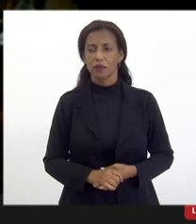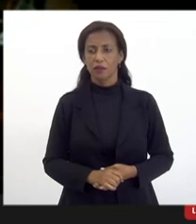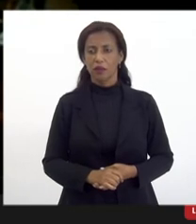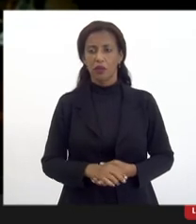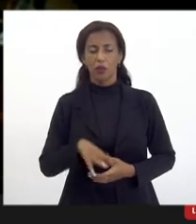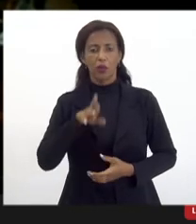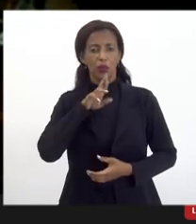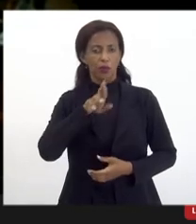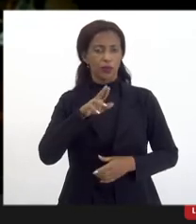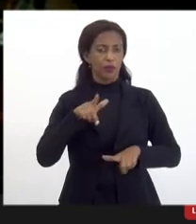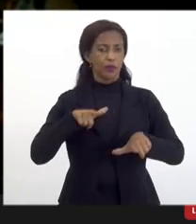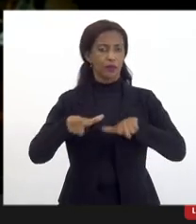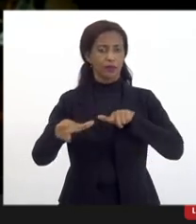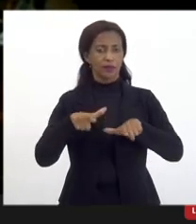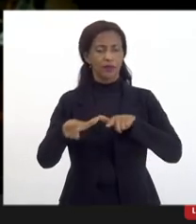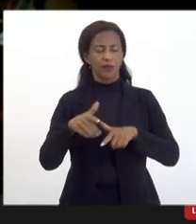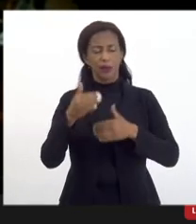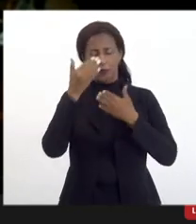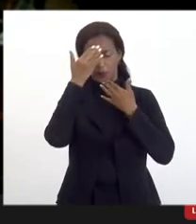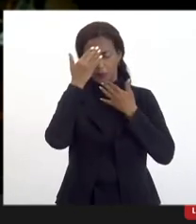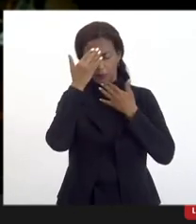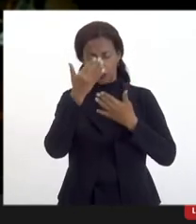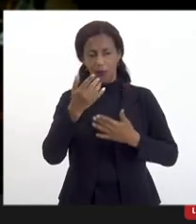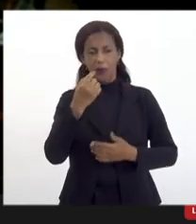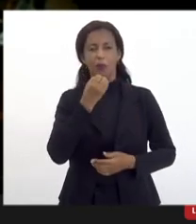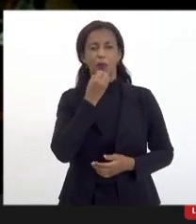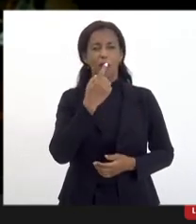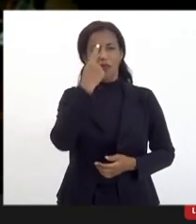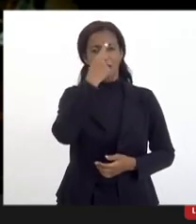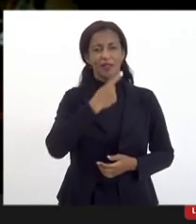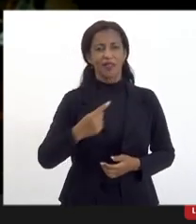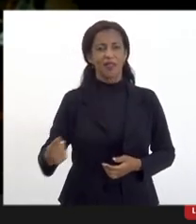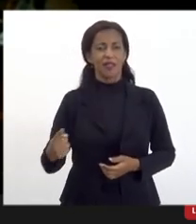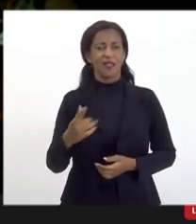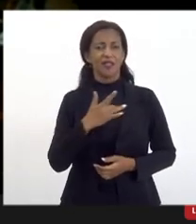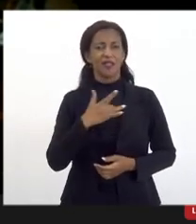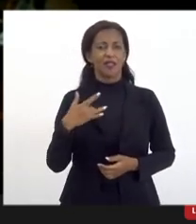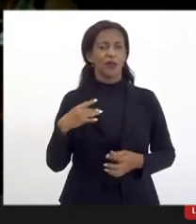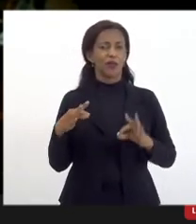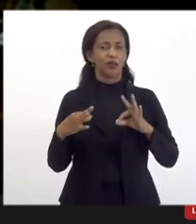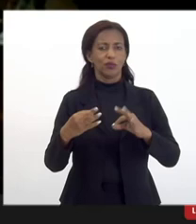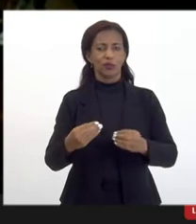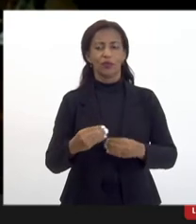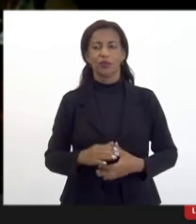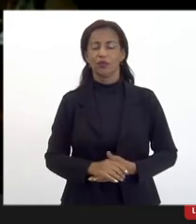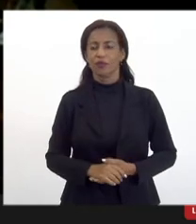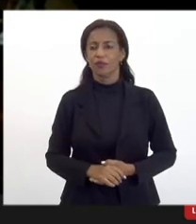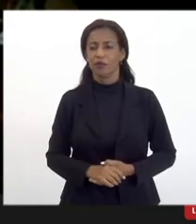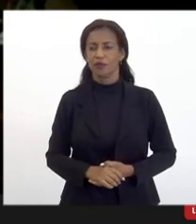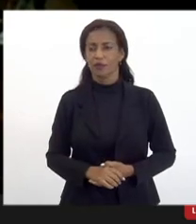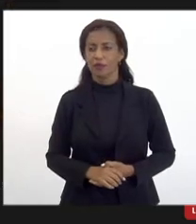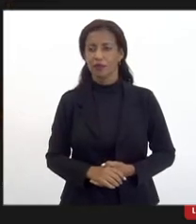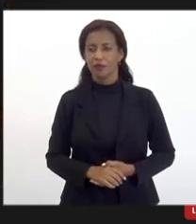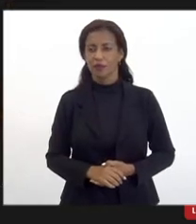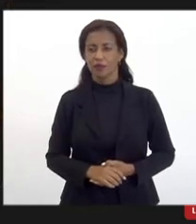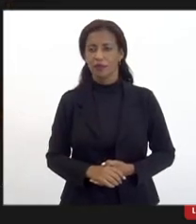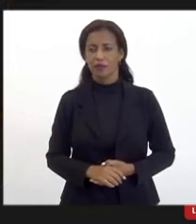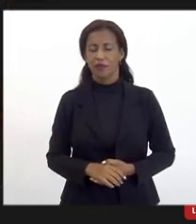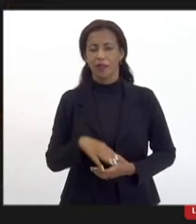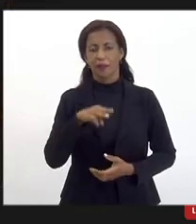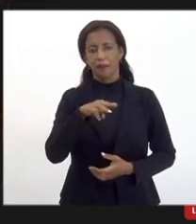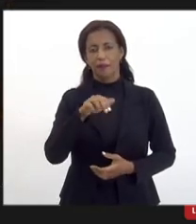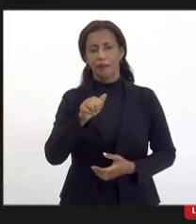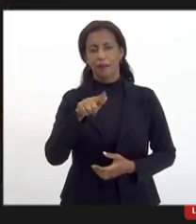resultado desse trabalho então mais uma vez muito obrigado boa semana e saúde para todos Obrigada Albert doutora